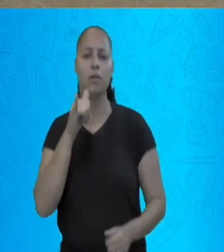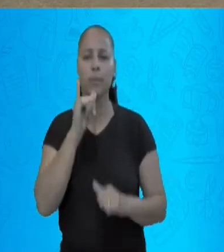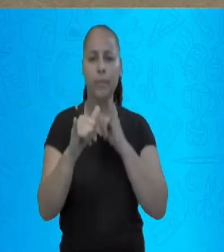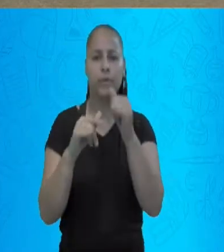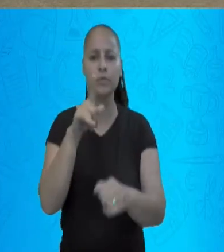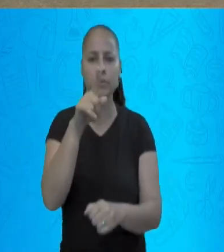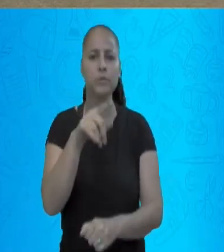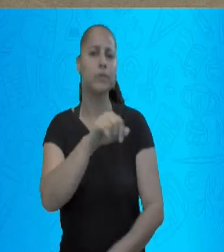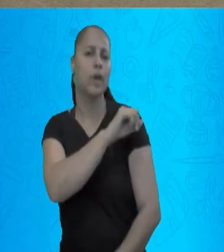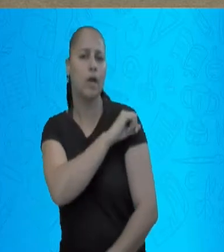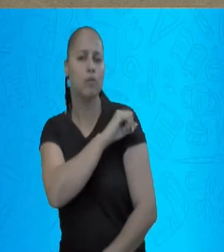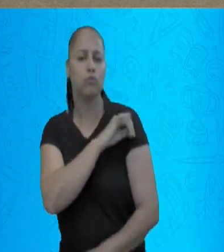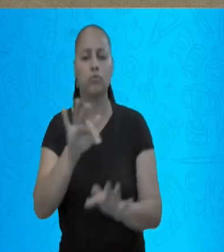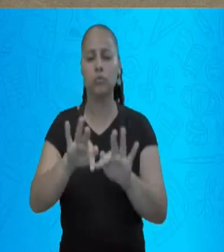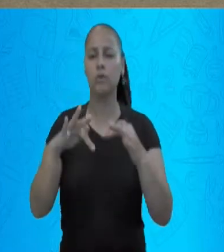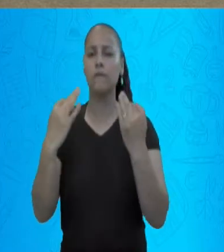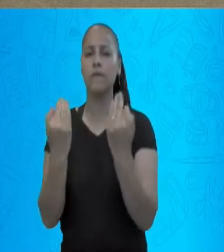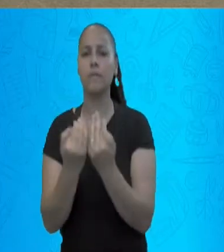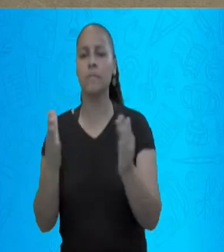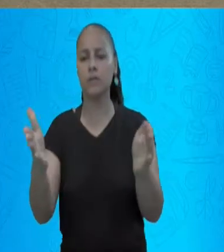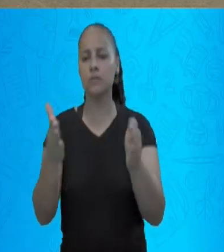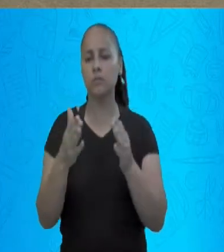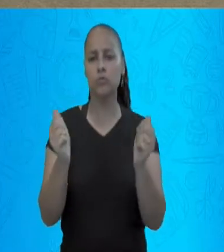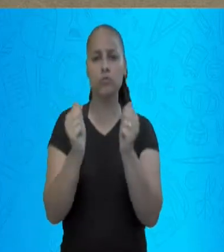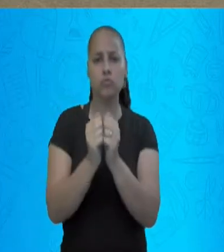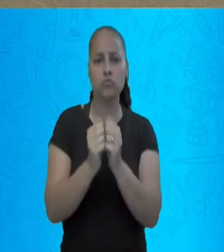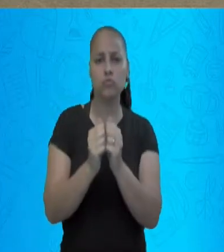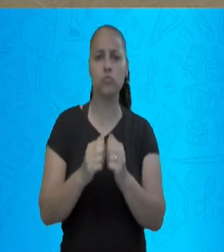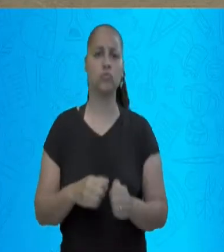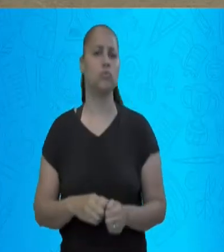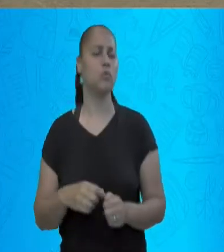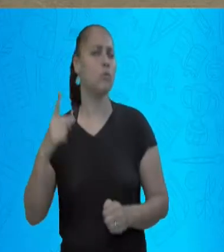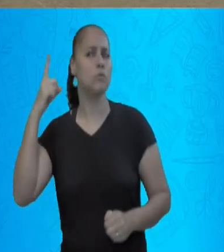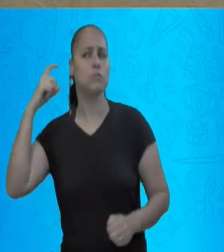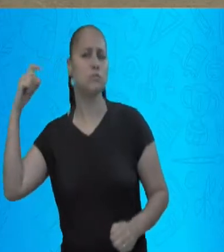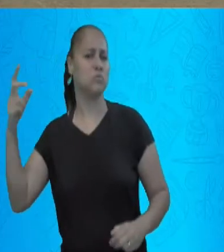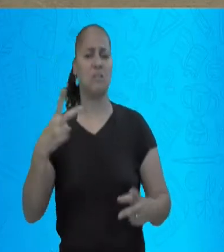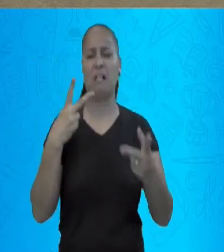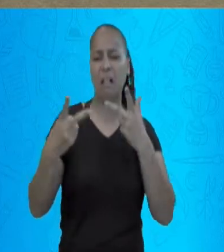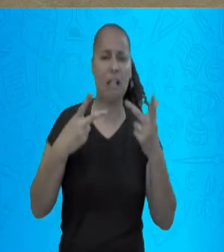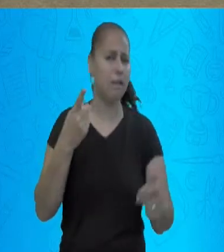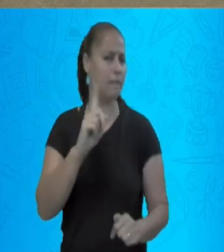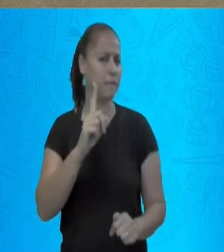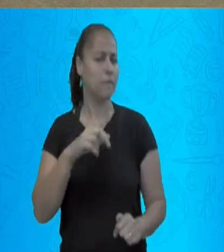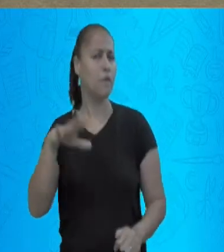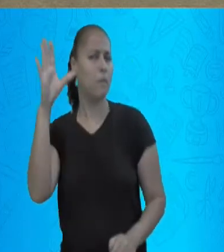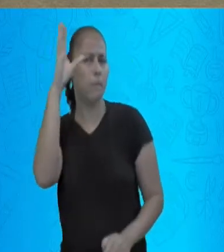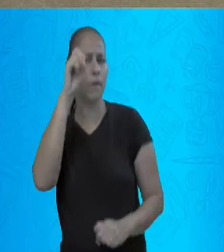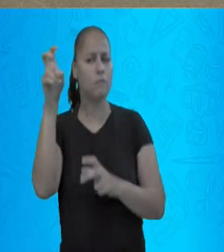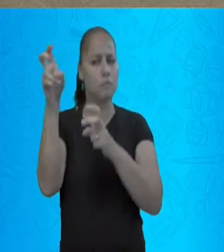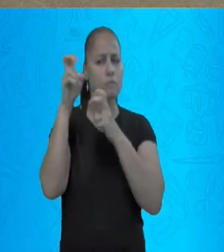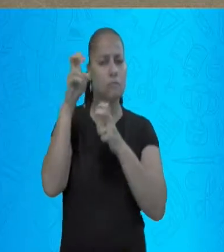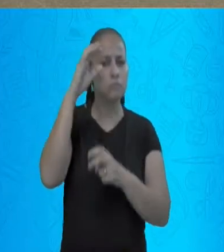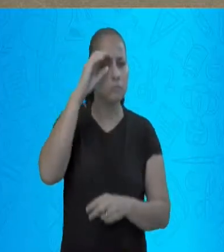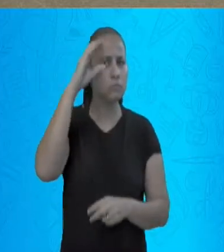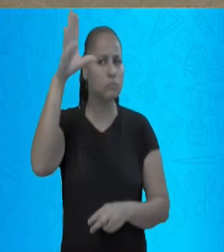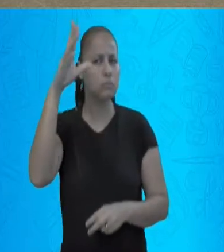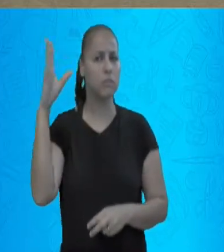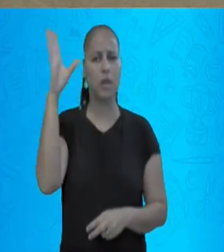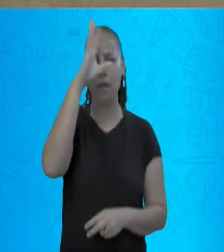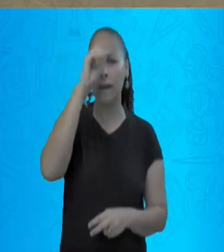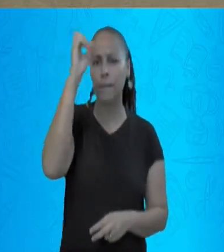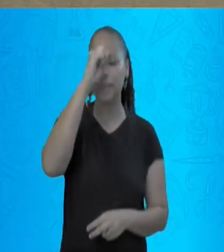crianças se preparem, que nesse momento não haja muito som, que é um momento de concentração, onde vocês vão